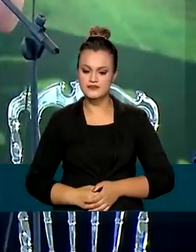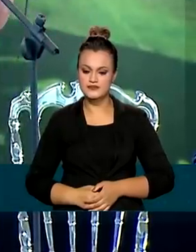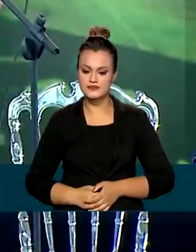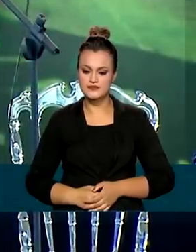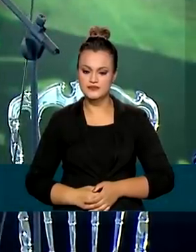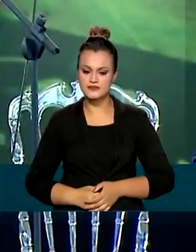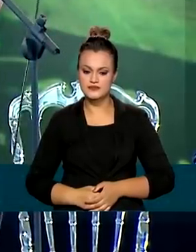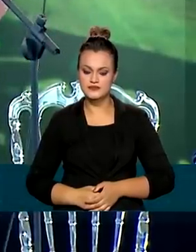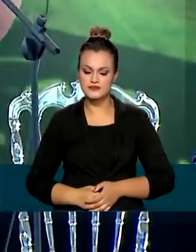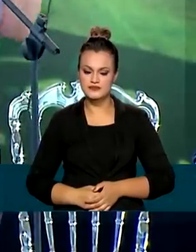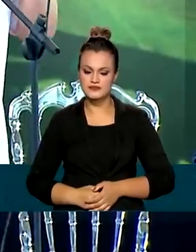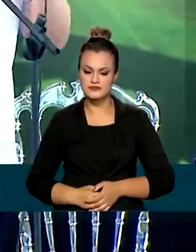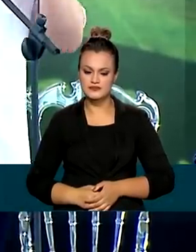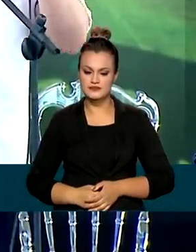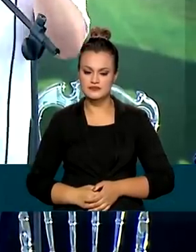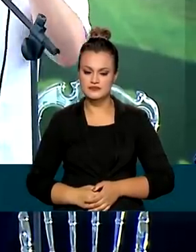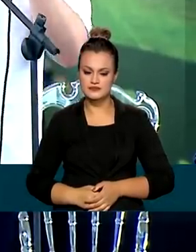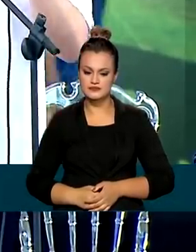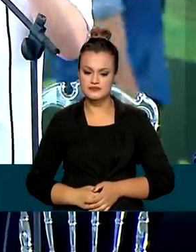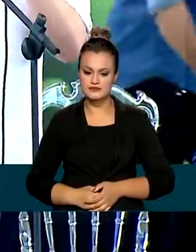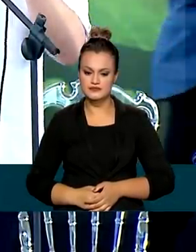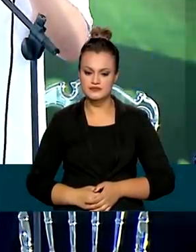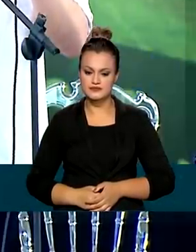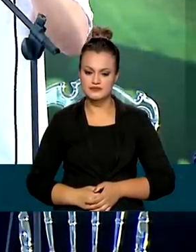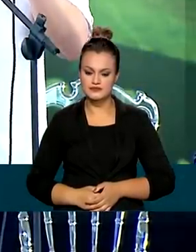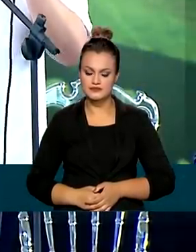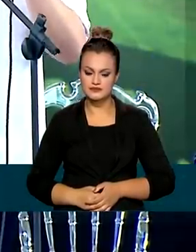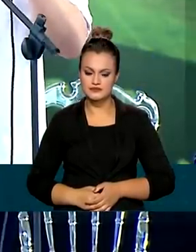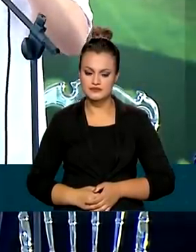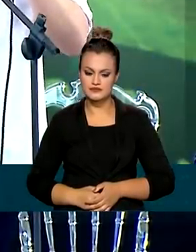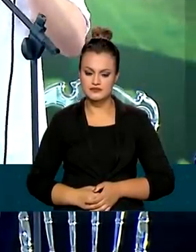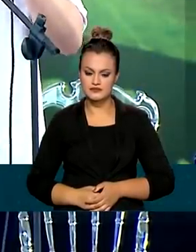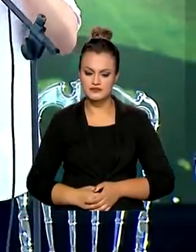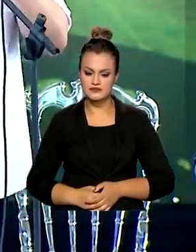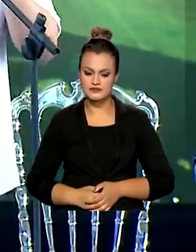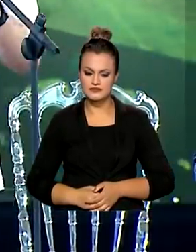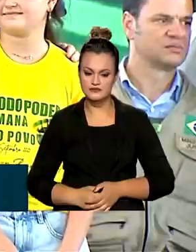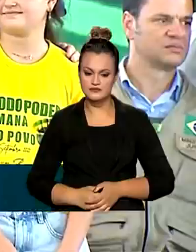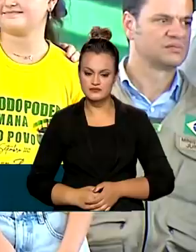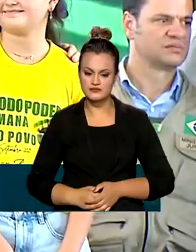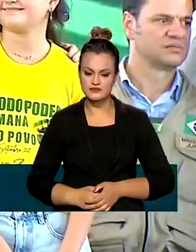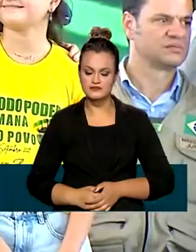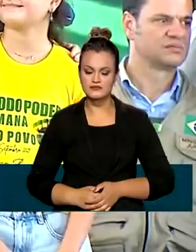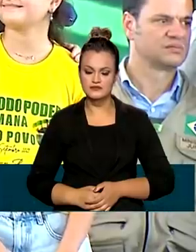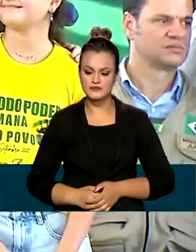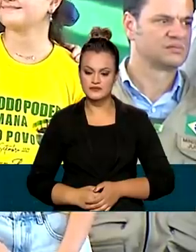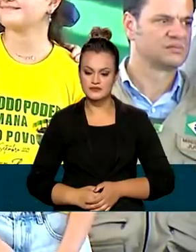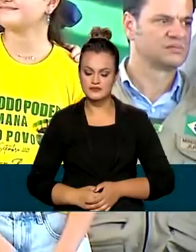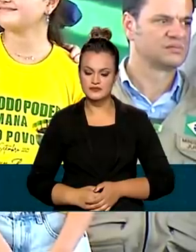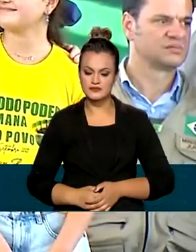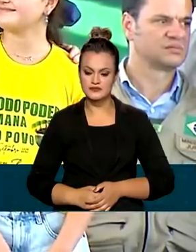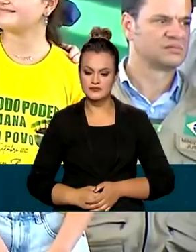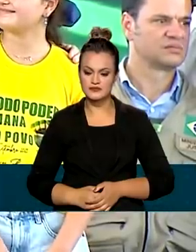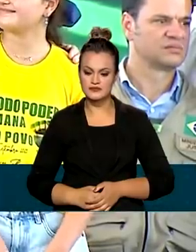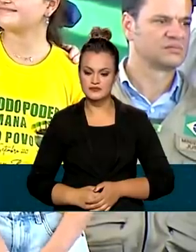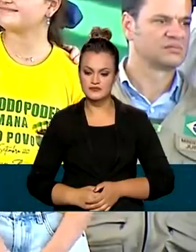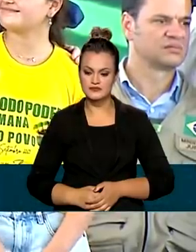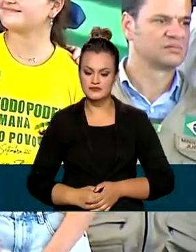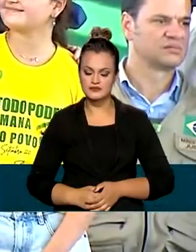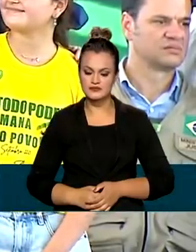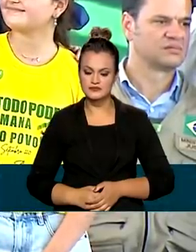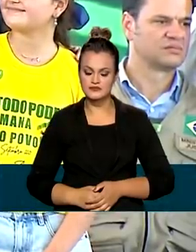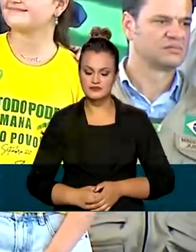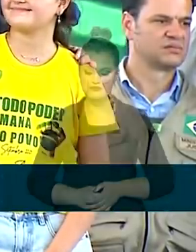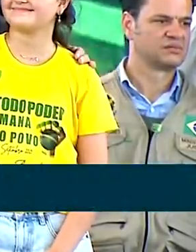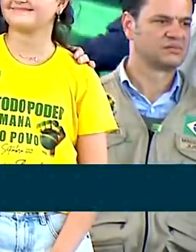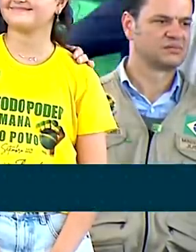99 mil títulos entregues no mês de abril em todo o Brasil. Nós estamos dando dignidade a essas pessoas.